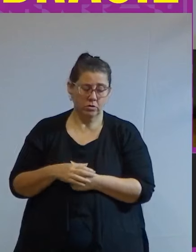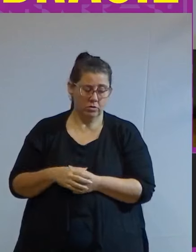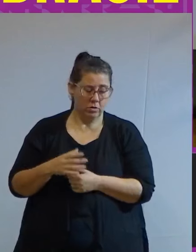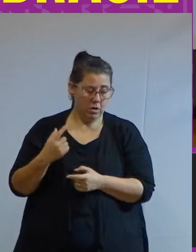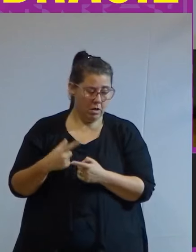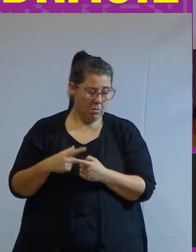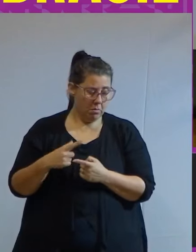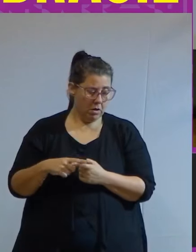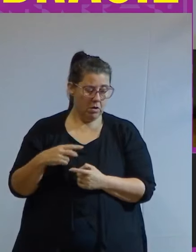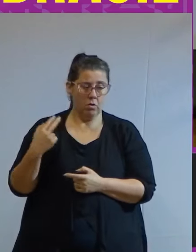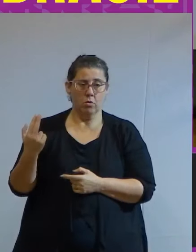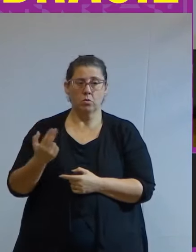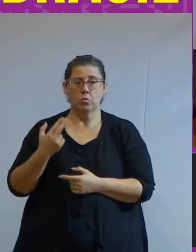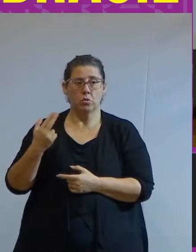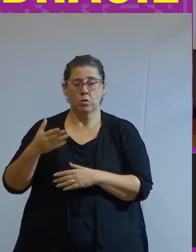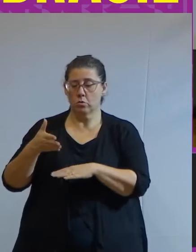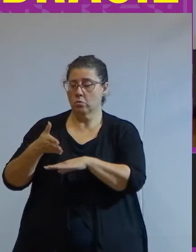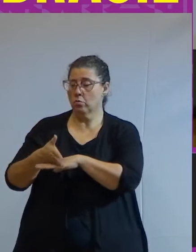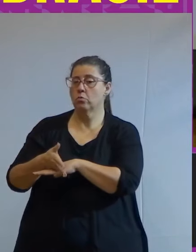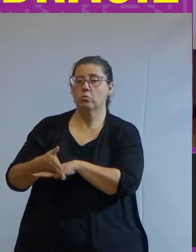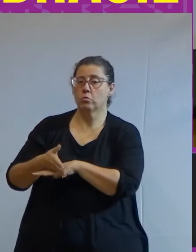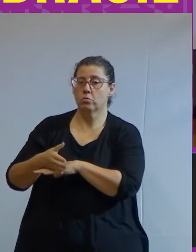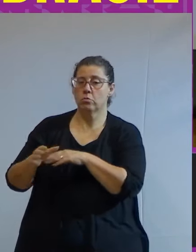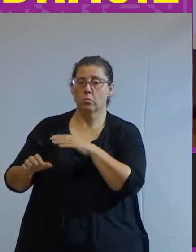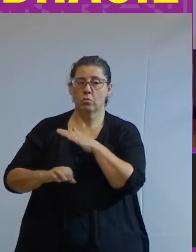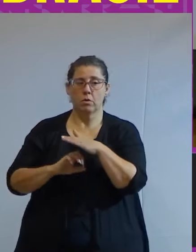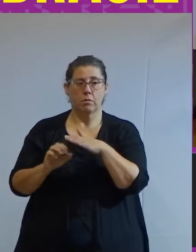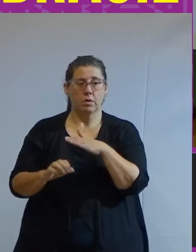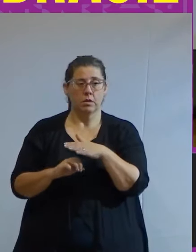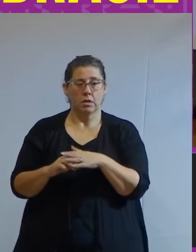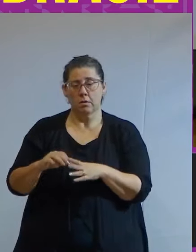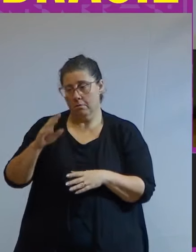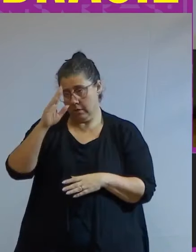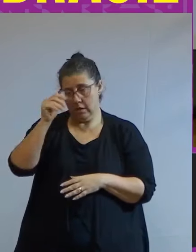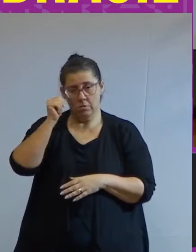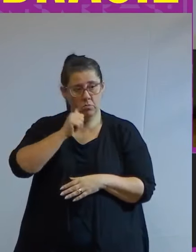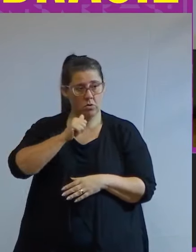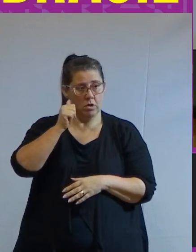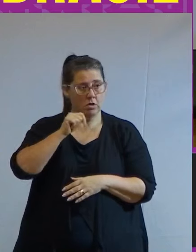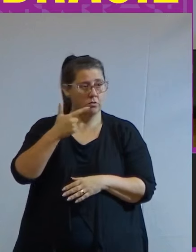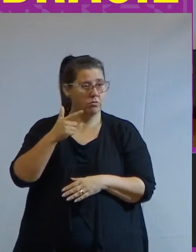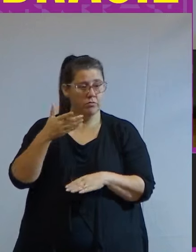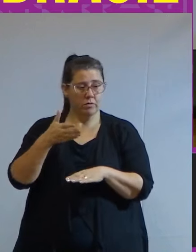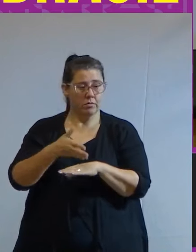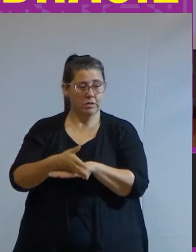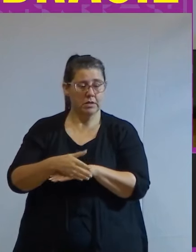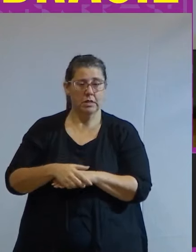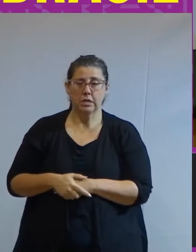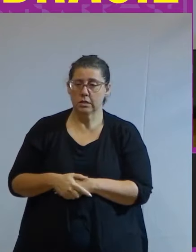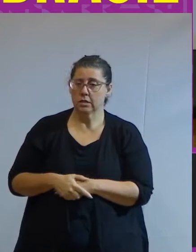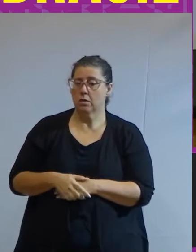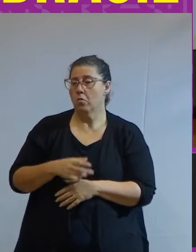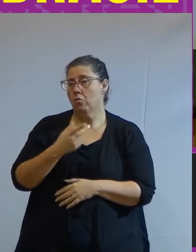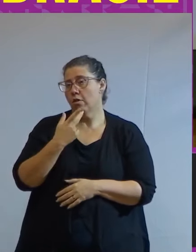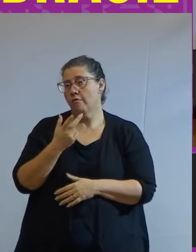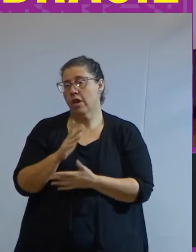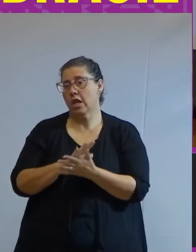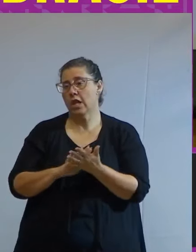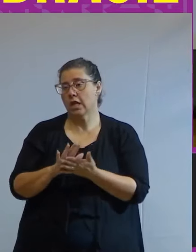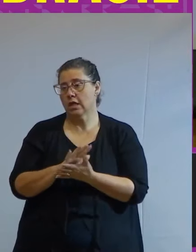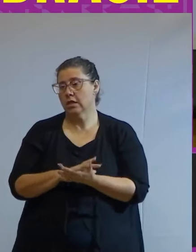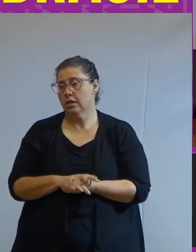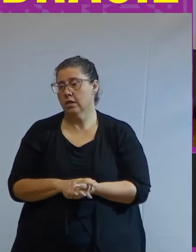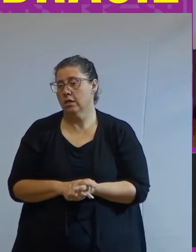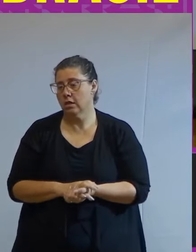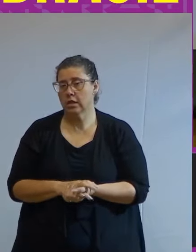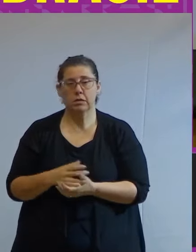não adianta entrarmos no mundo corporativo principalmente para nós mulheres que não tivemos esse acesso sem poder falar sobre isso e